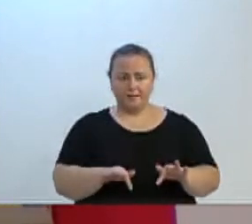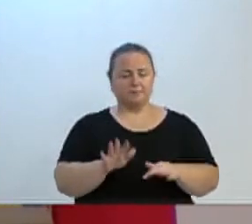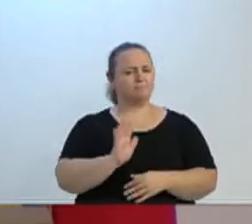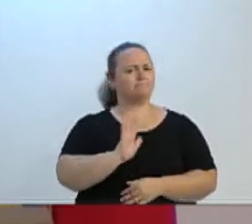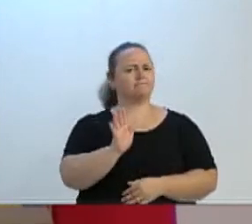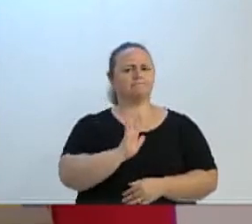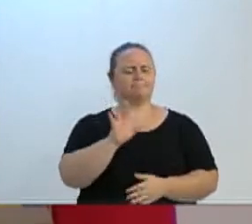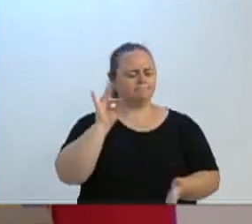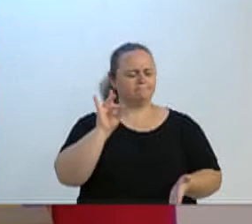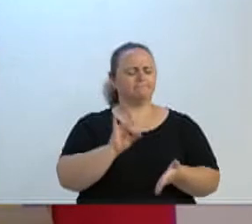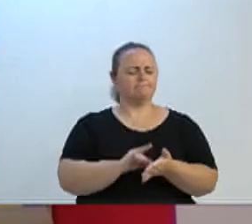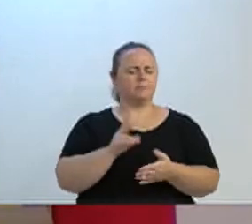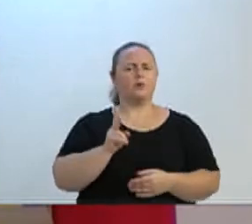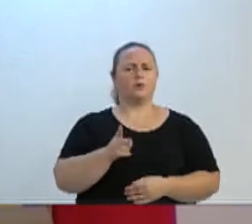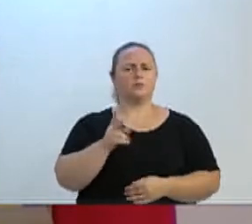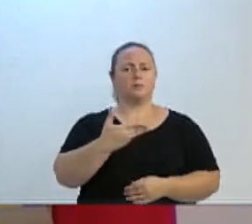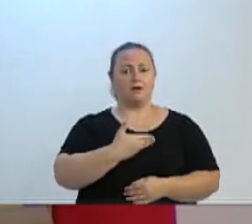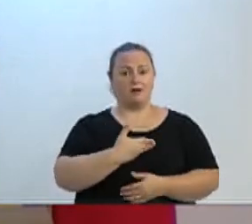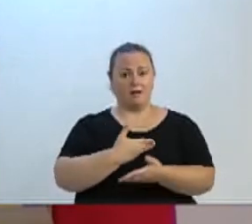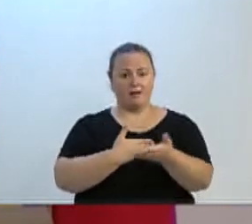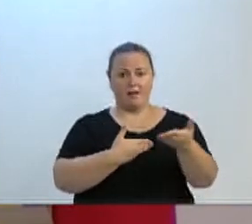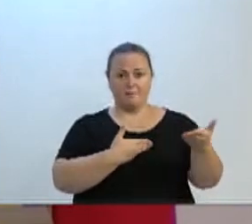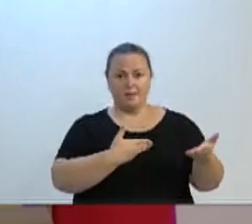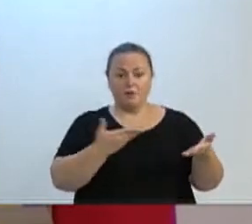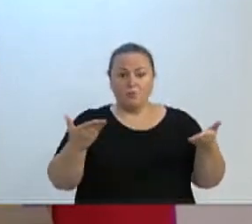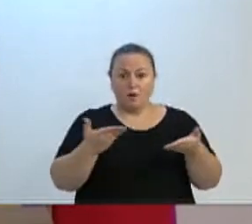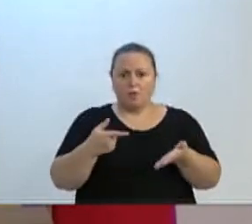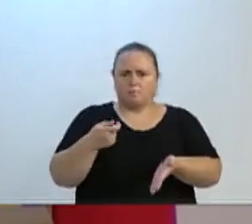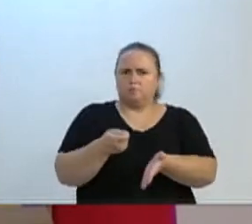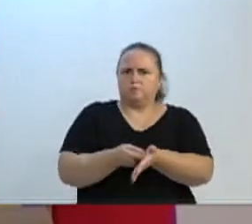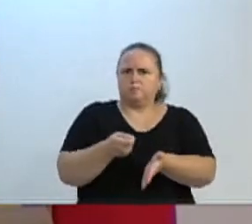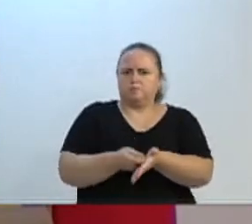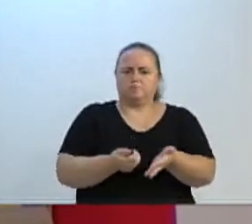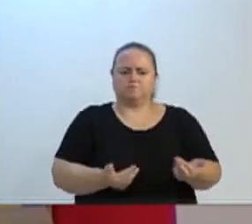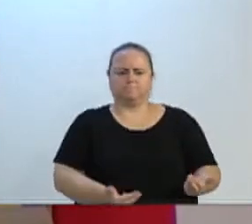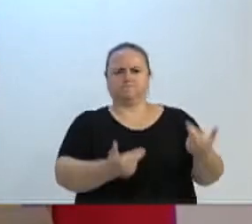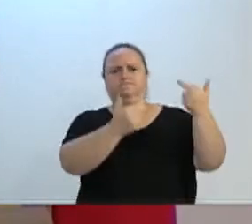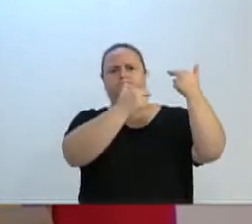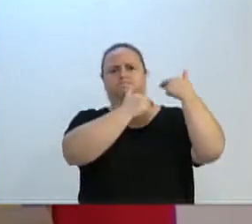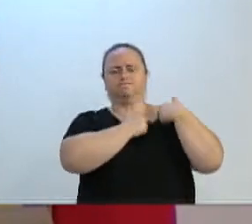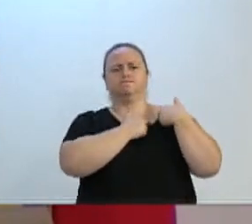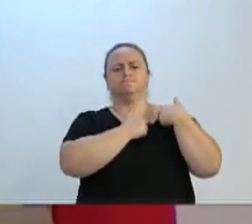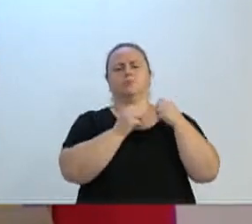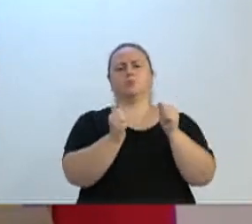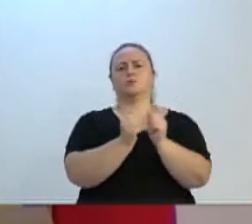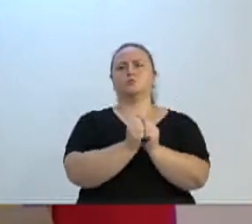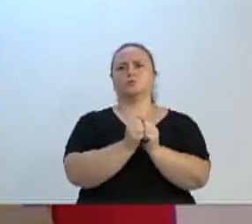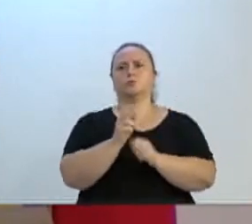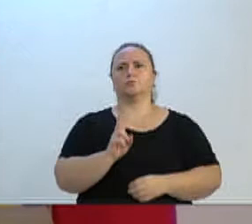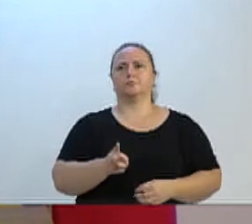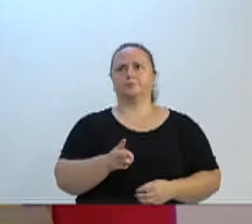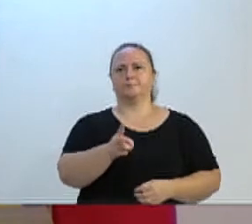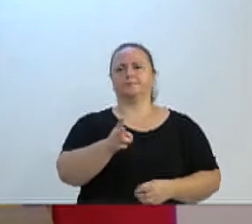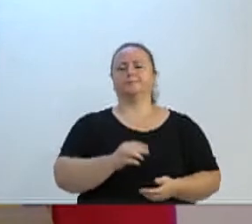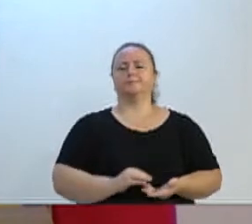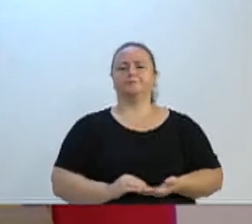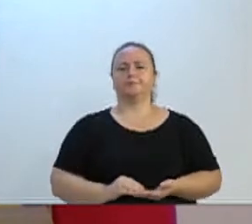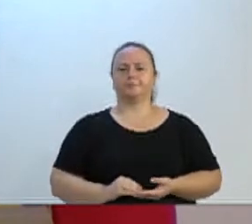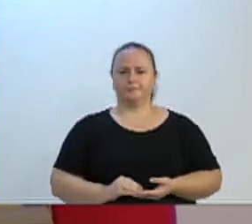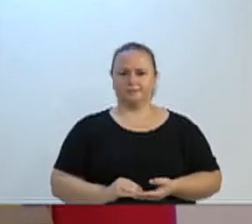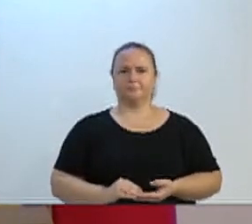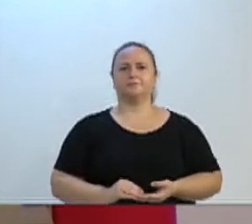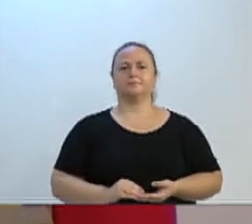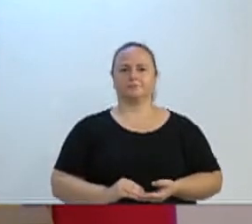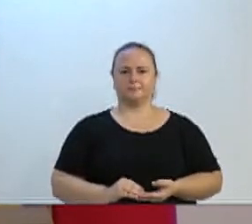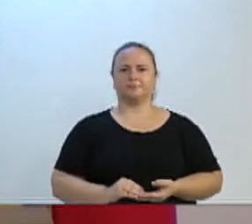contrário. Os seus amigos devem e têm a obrigação de carregar e continuar lutando a sua luta